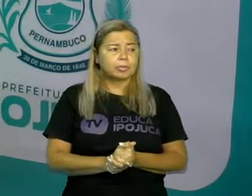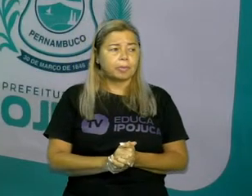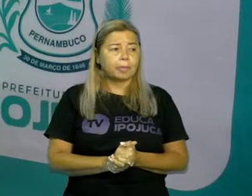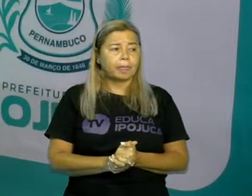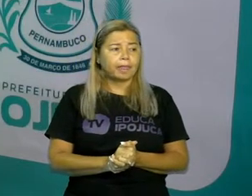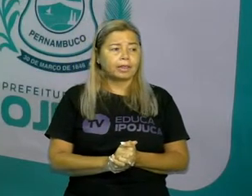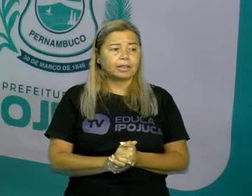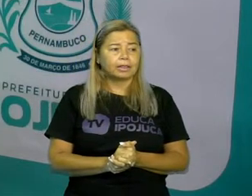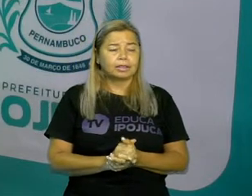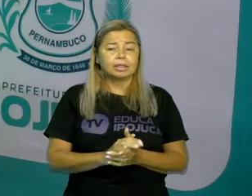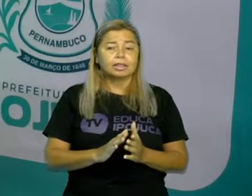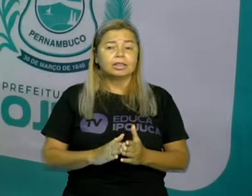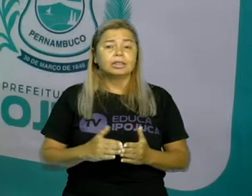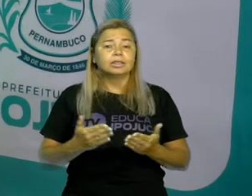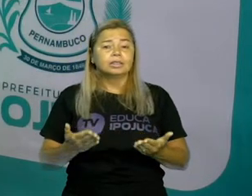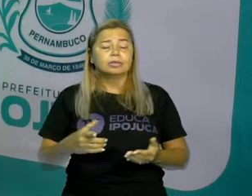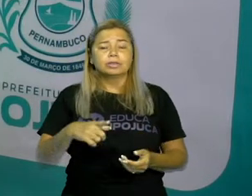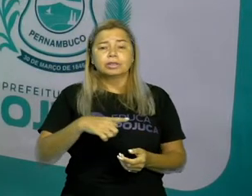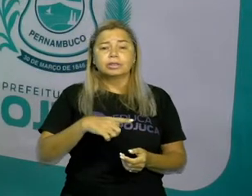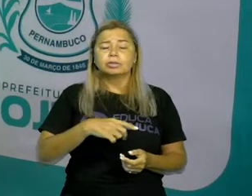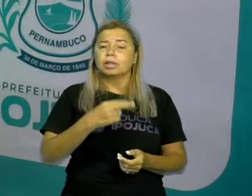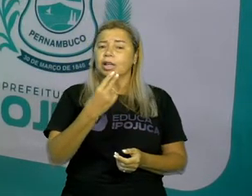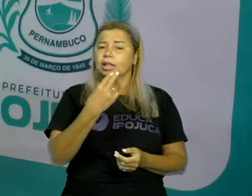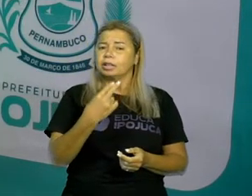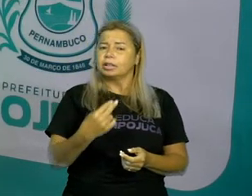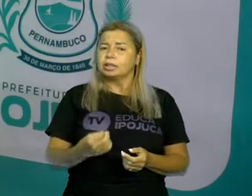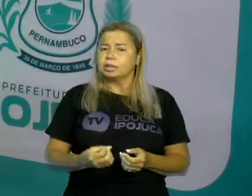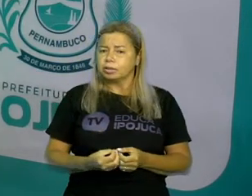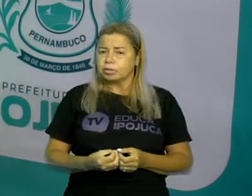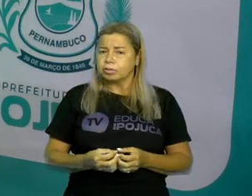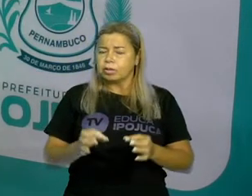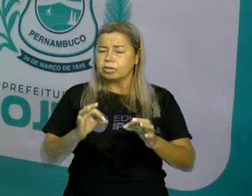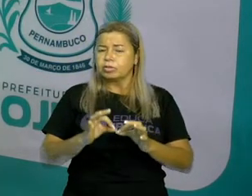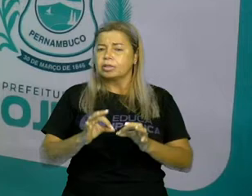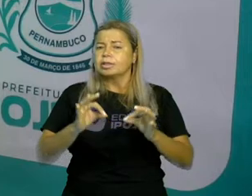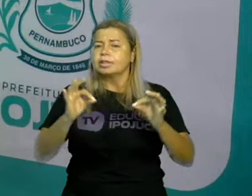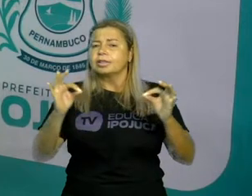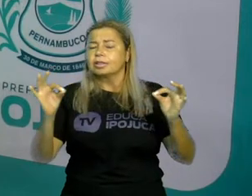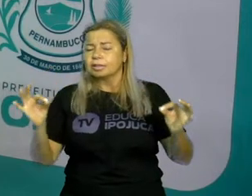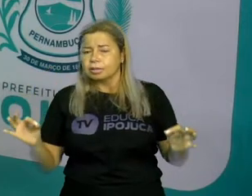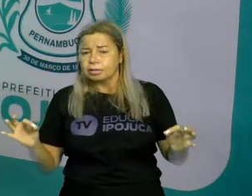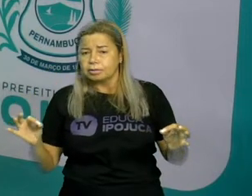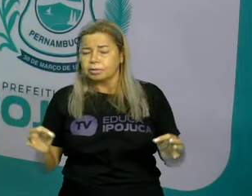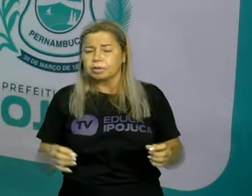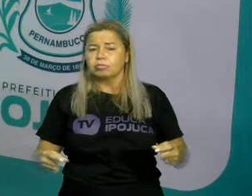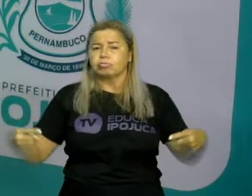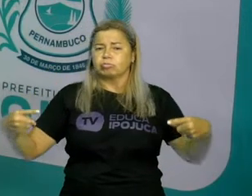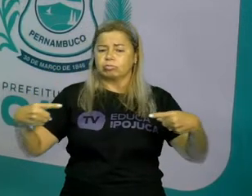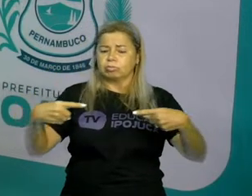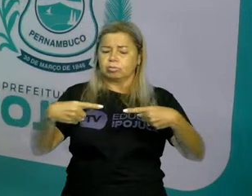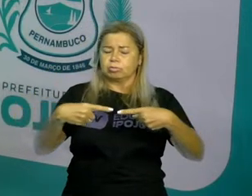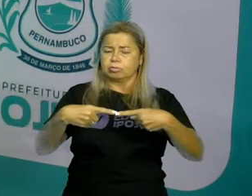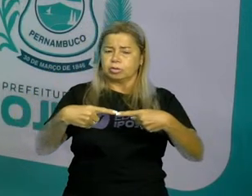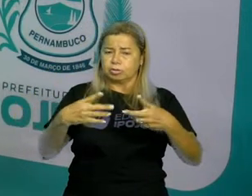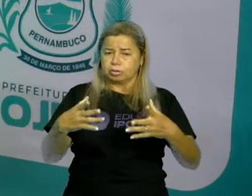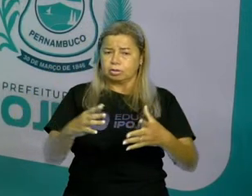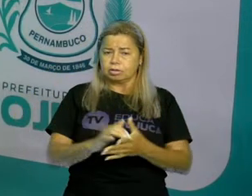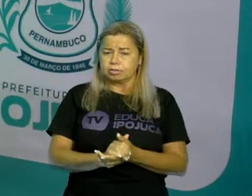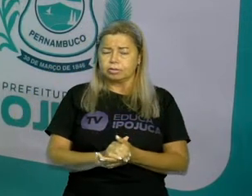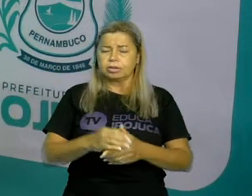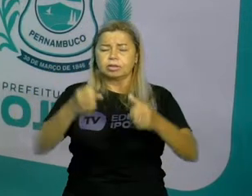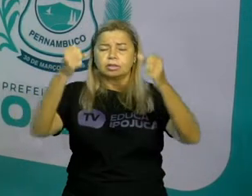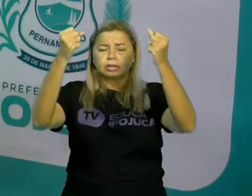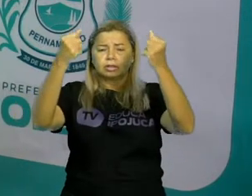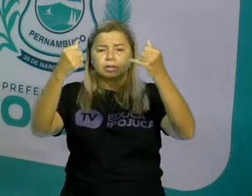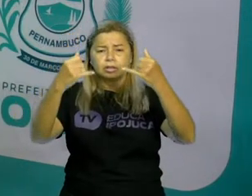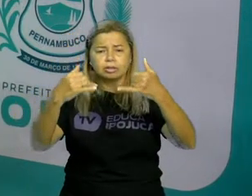linguagem, ele tem uma linguagem clara e também objetiva. Ele vai direto ao assunto, ele vai explicar